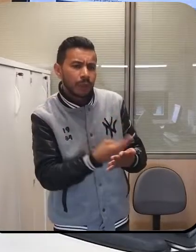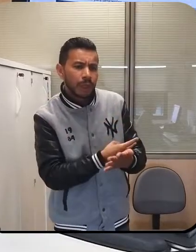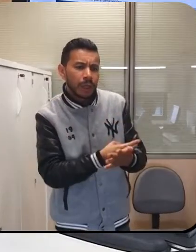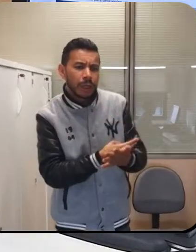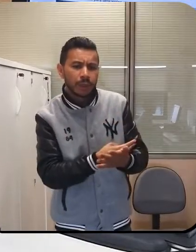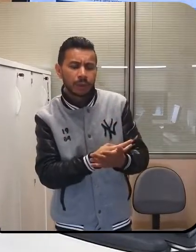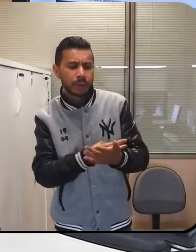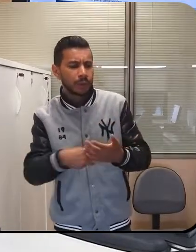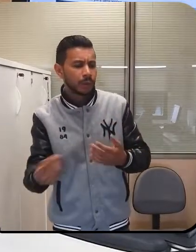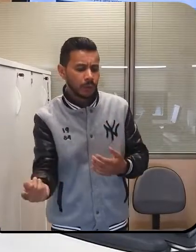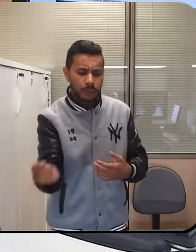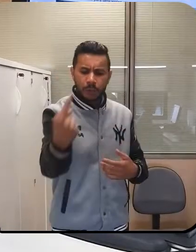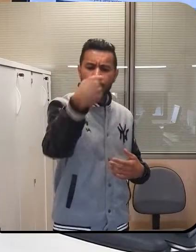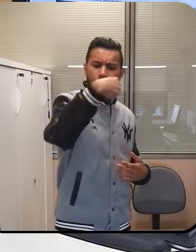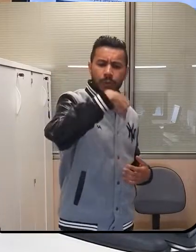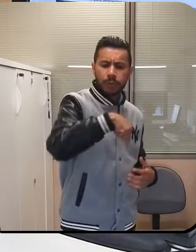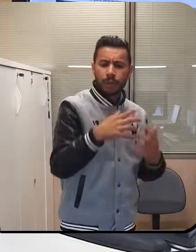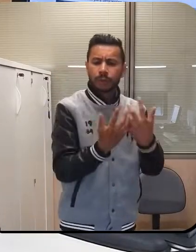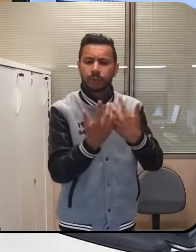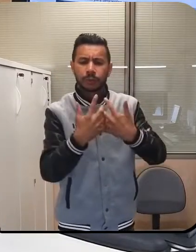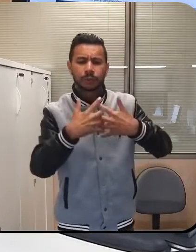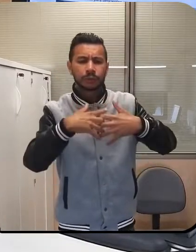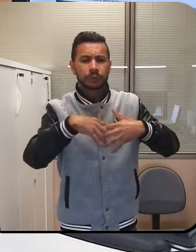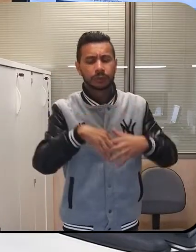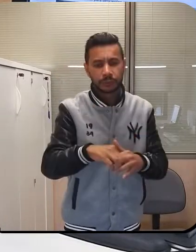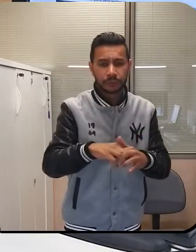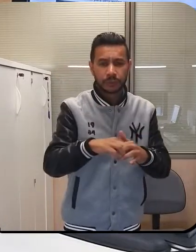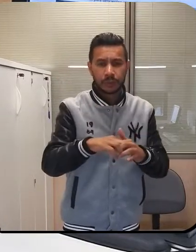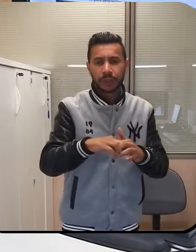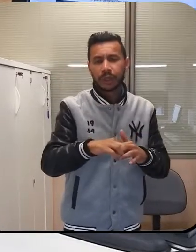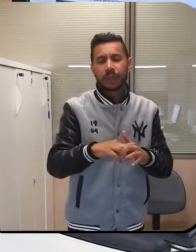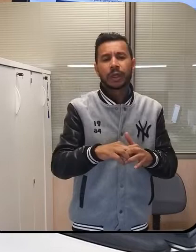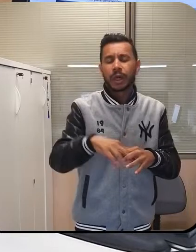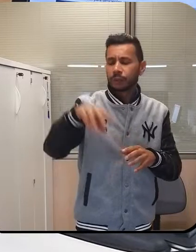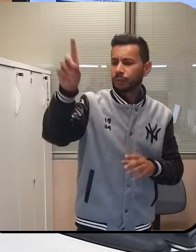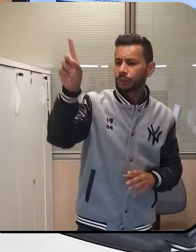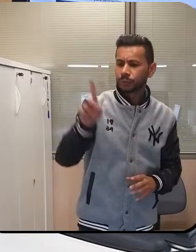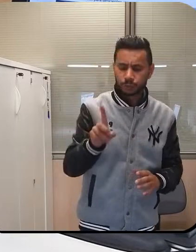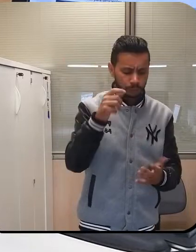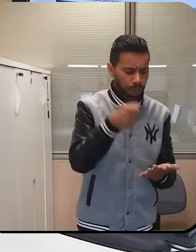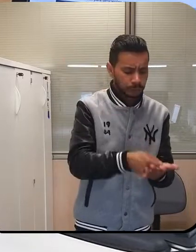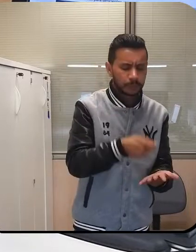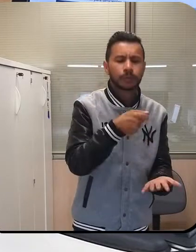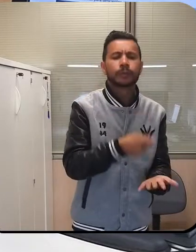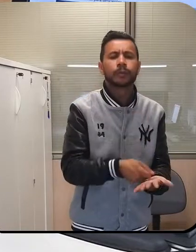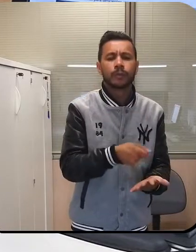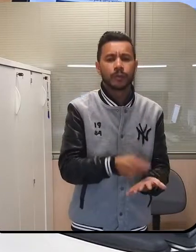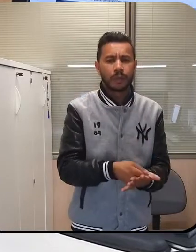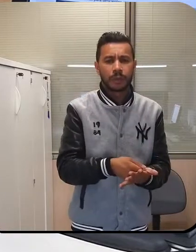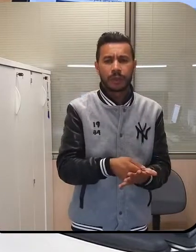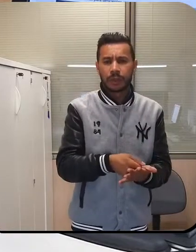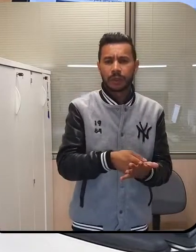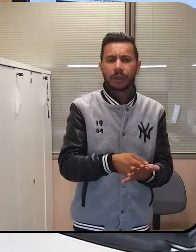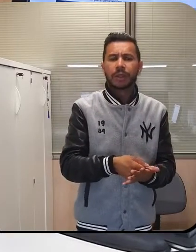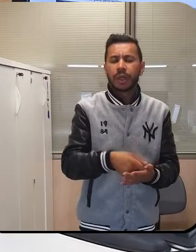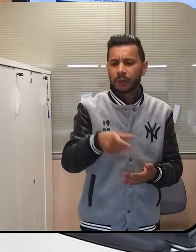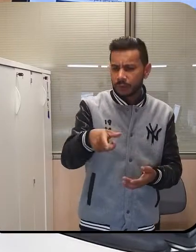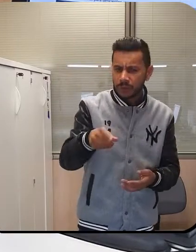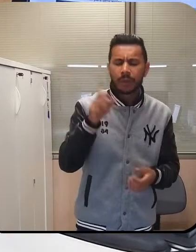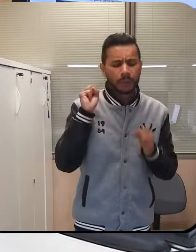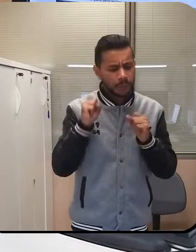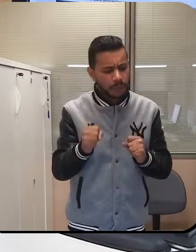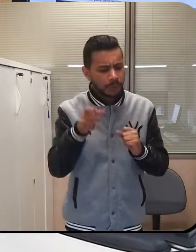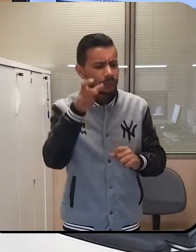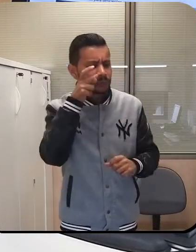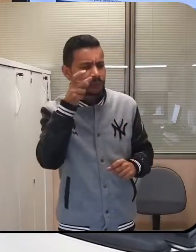depósitos, tanto naquele informativo que a Caixa deve mandar para você todos os mesmos, mas também você pode dar uma olhada nisso no